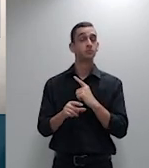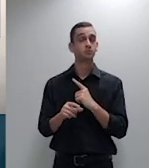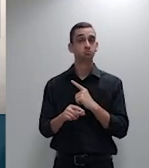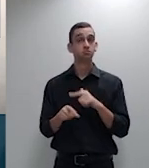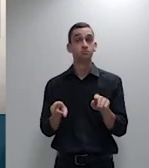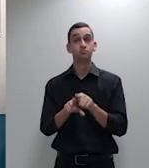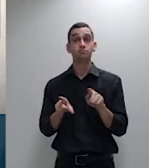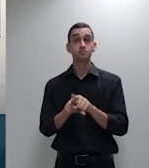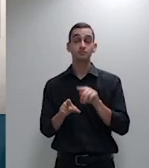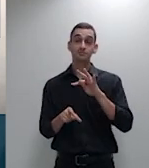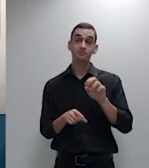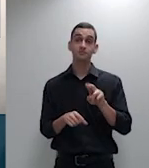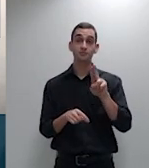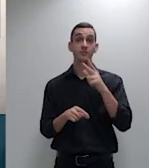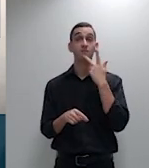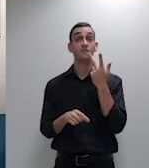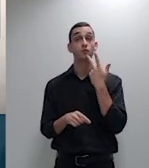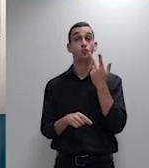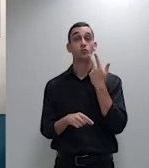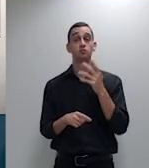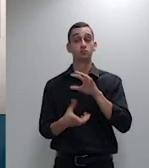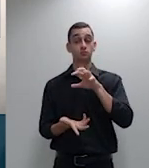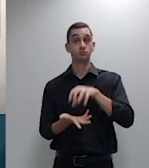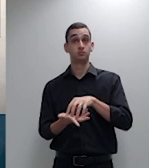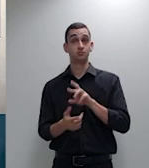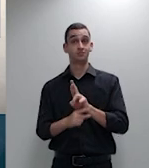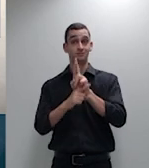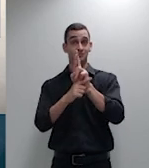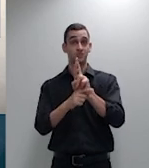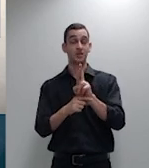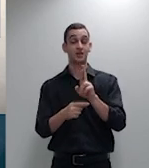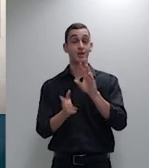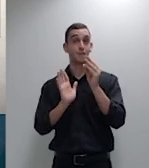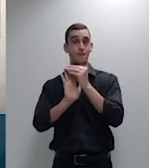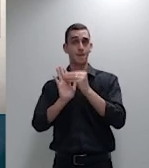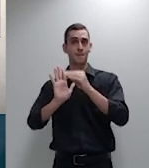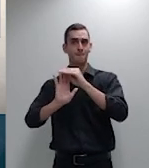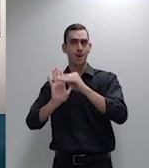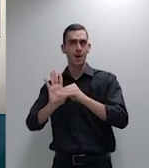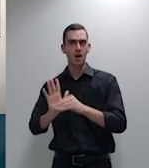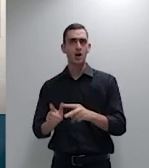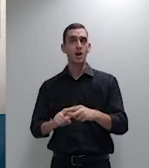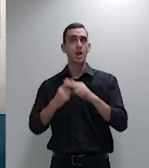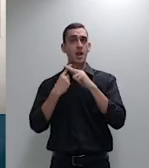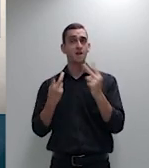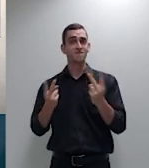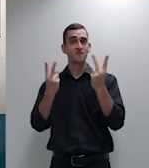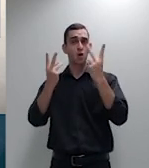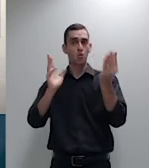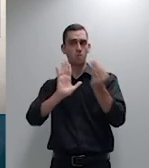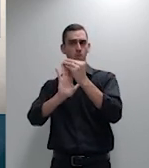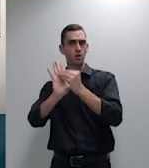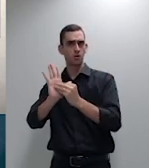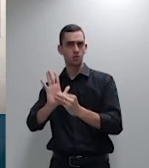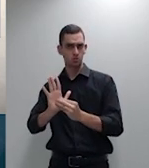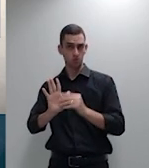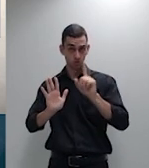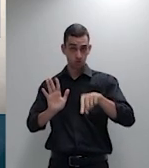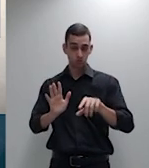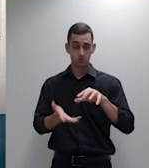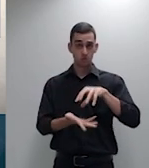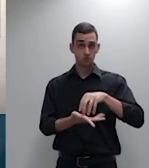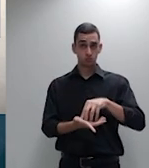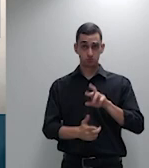estabelece critérios de reajustes anuais por variação de custos dos contratos coletivos por